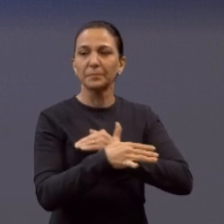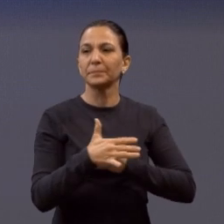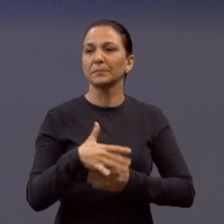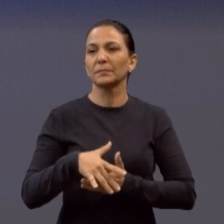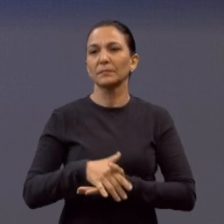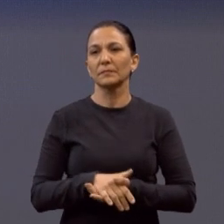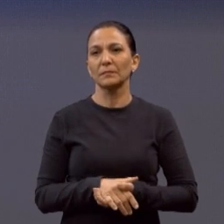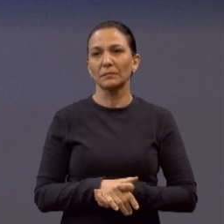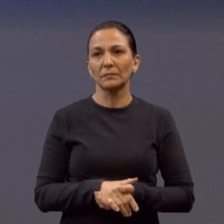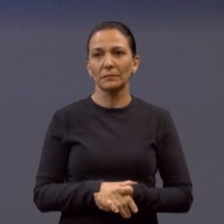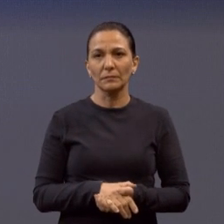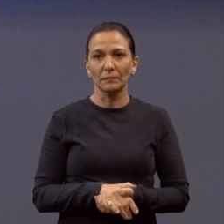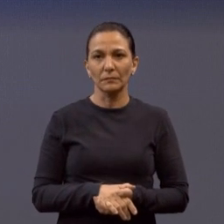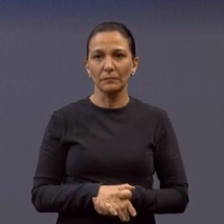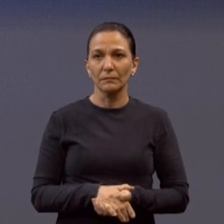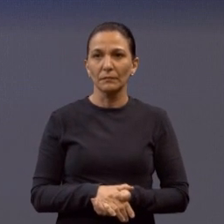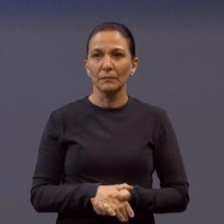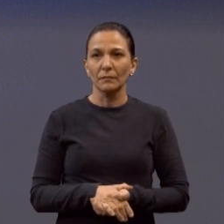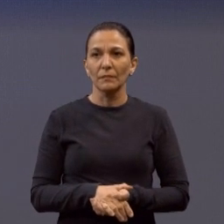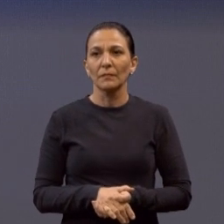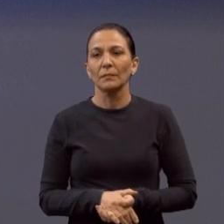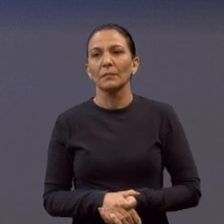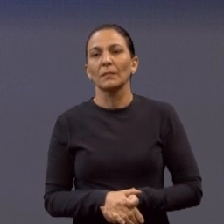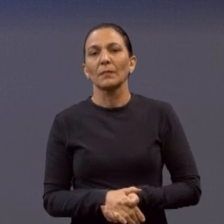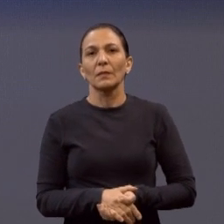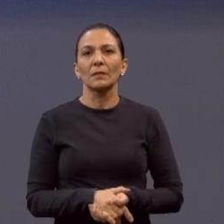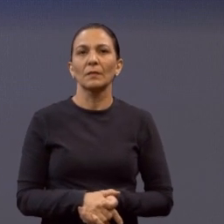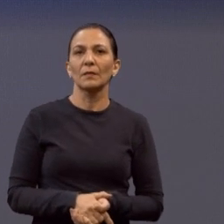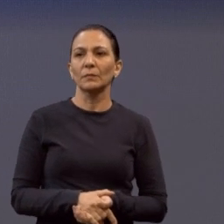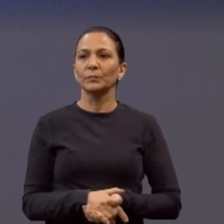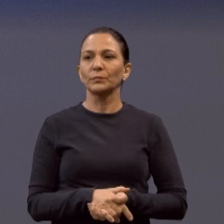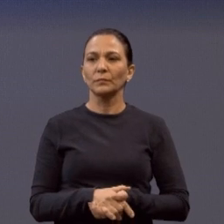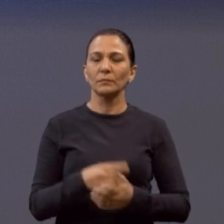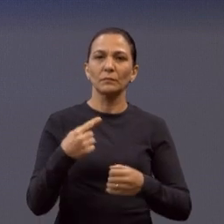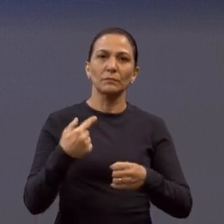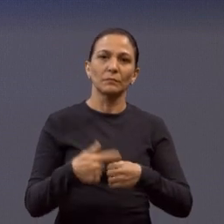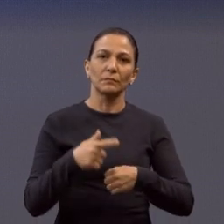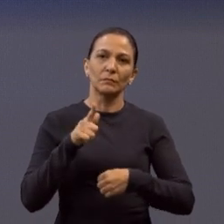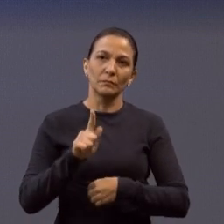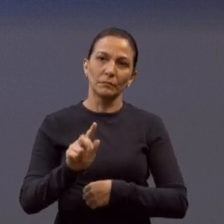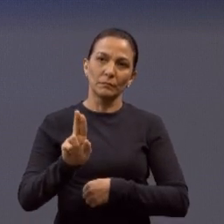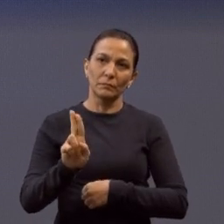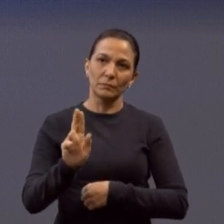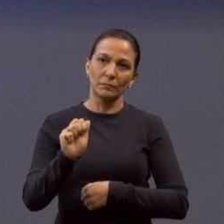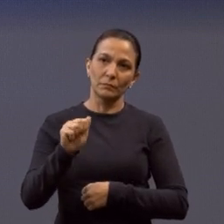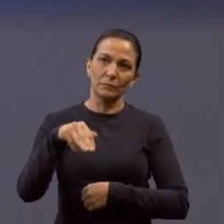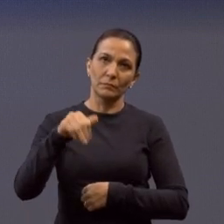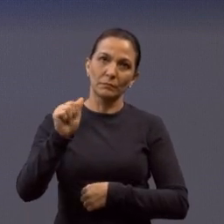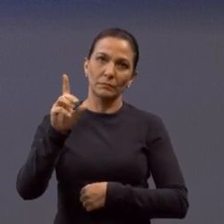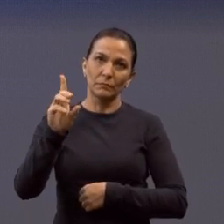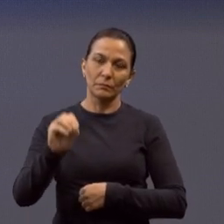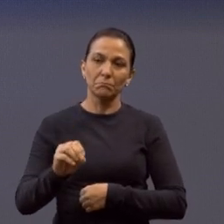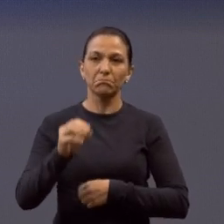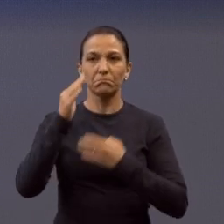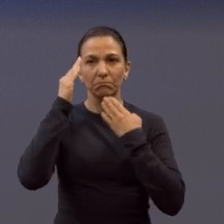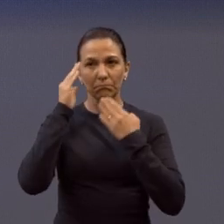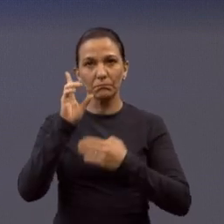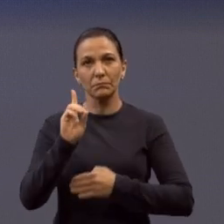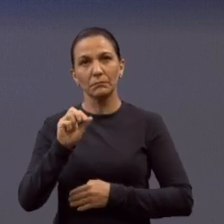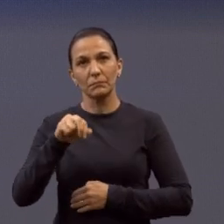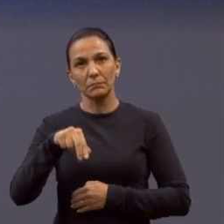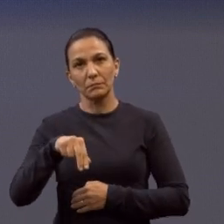Próximo, fazendo favor. Eu saí no Parque Gramado, primeiramente, agradecer ao Daniel, que ele fez esse